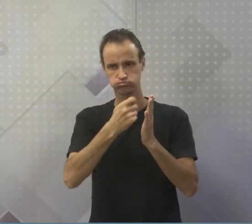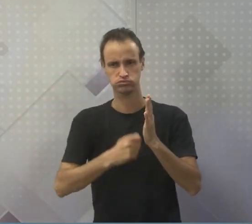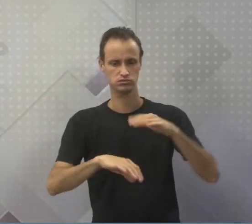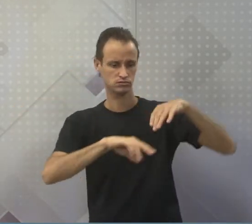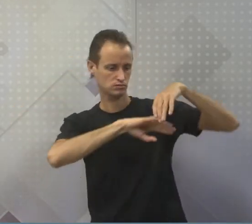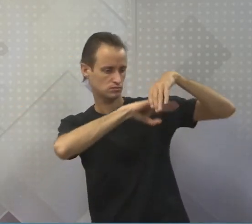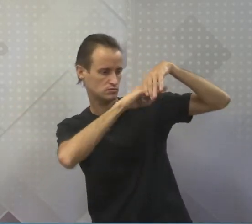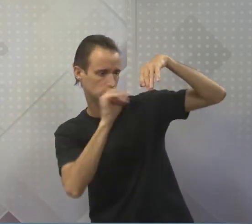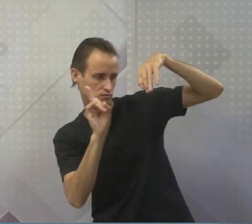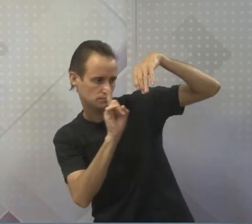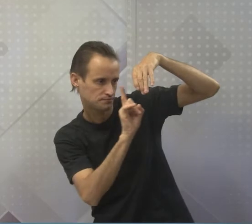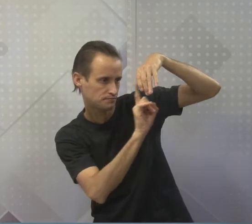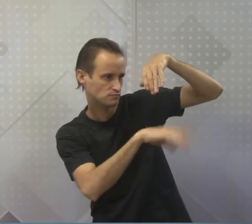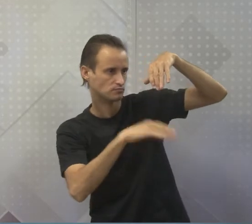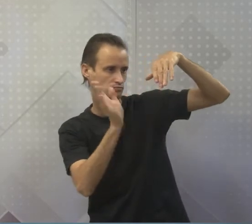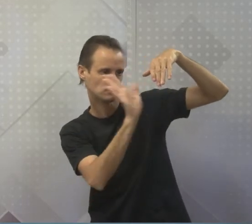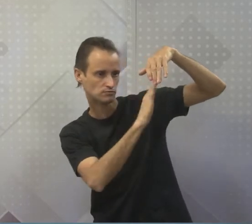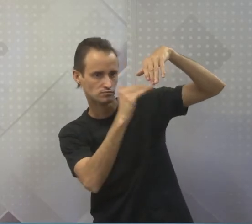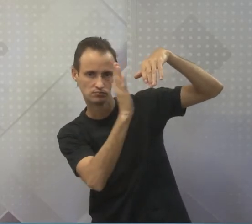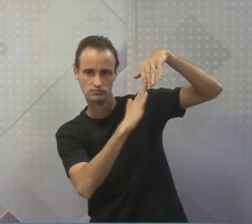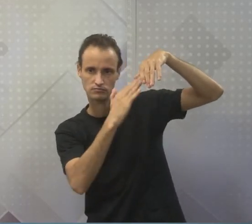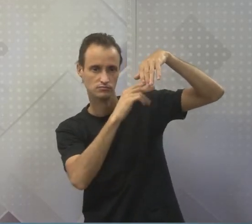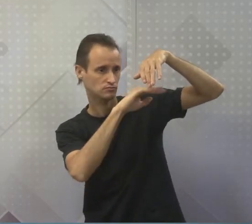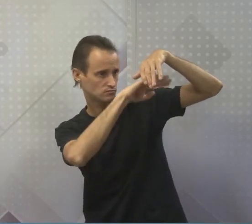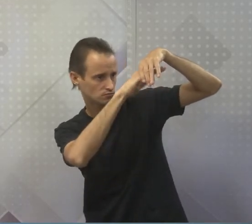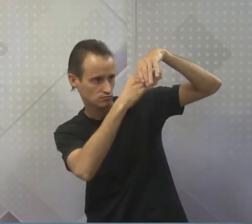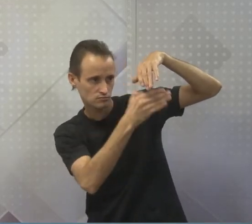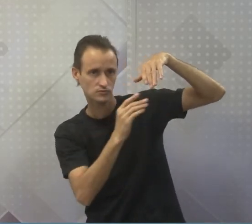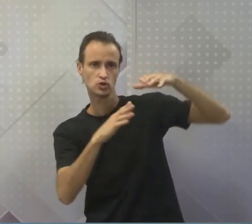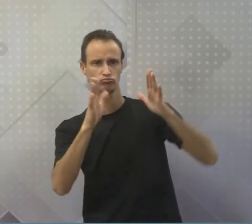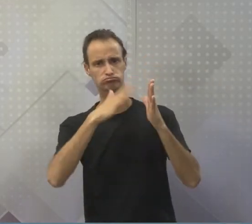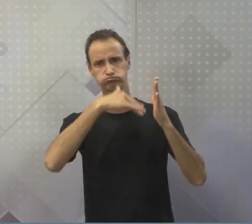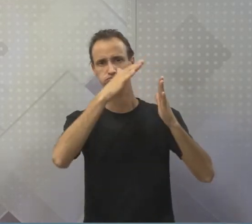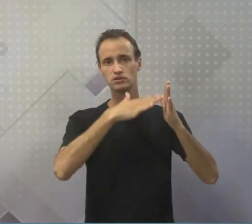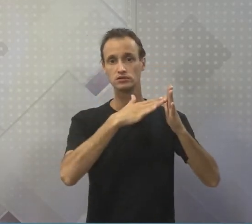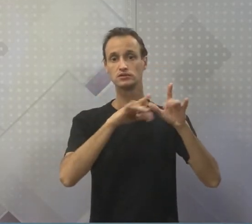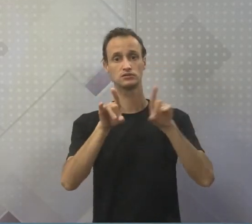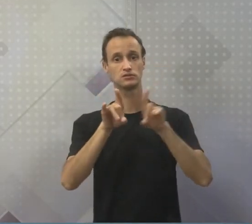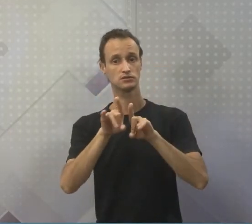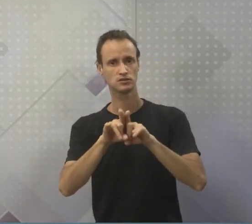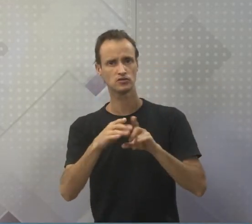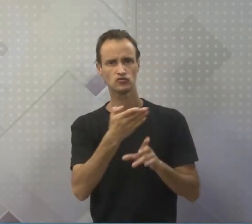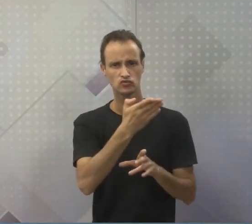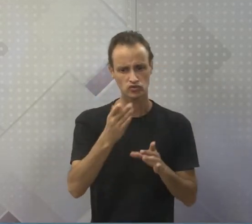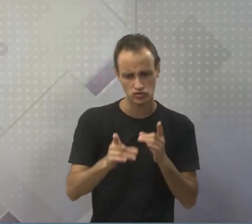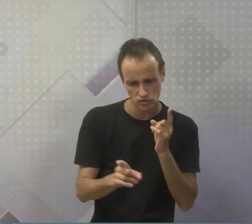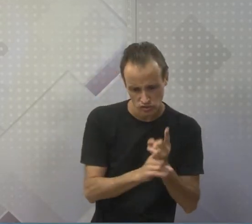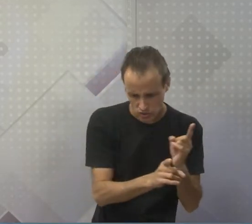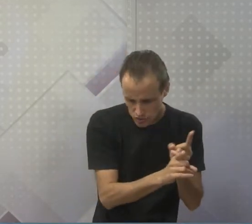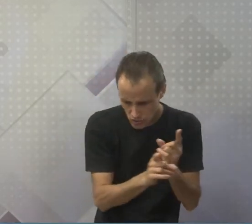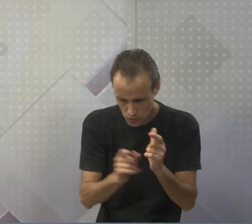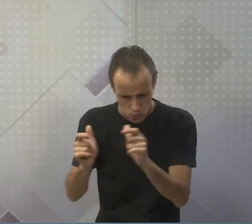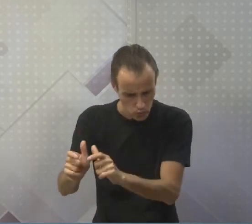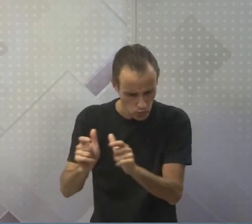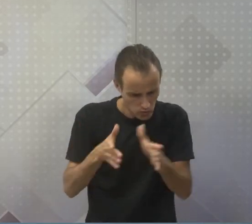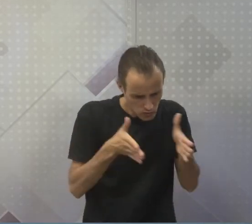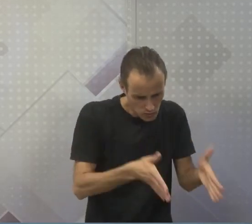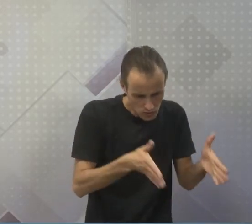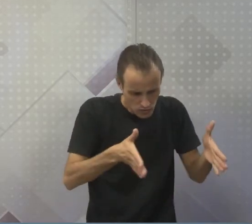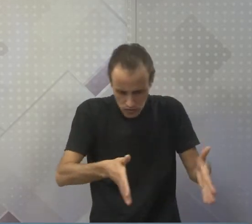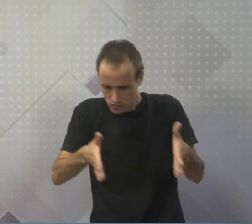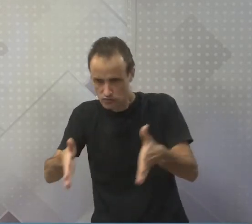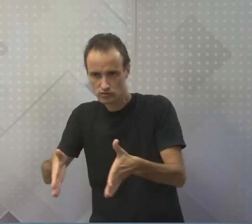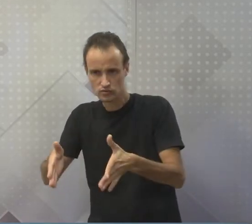paredes, pinturas rupréssiles. E uma coisa interessante, você encontra cemitérios de